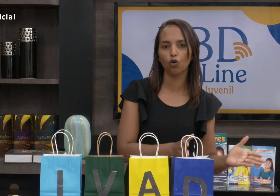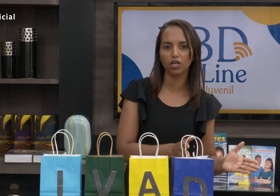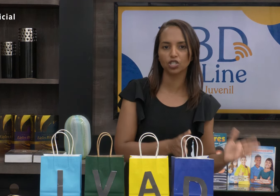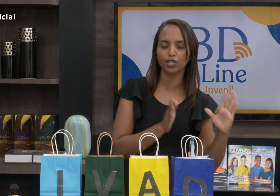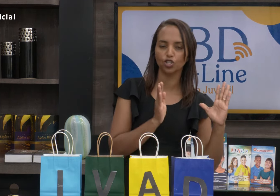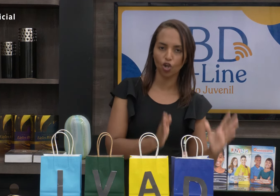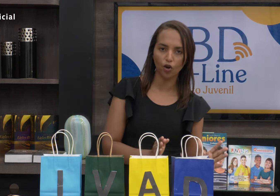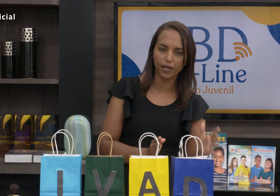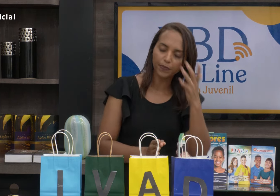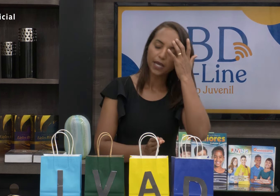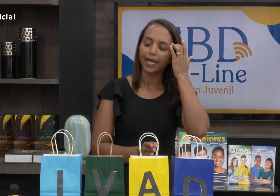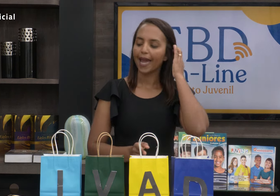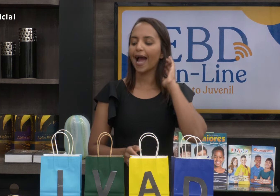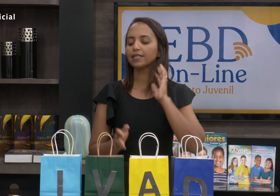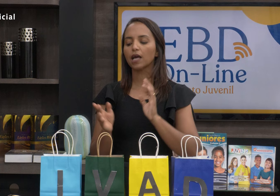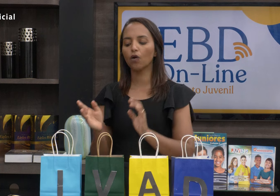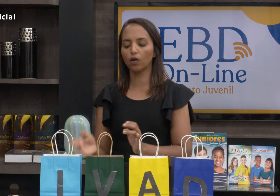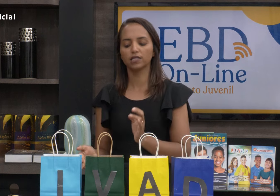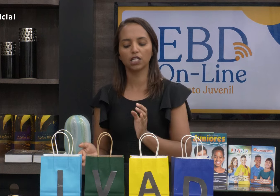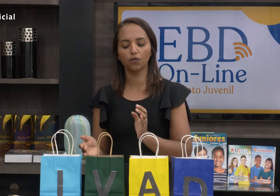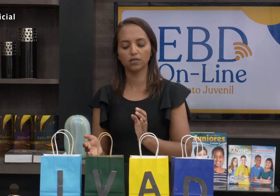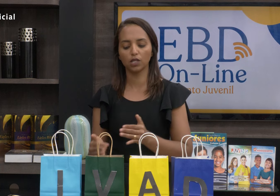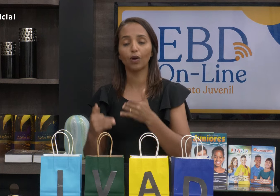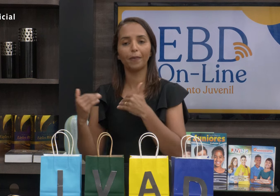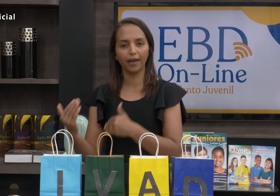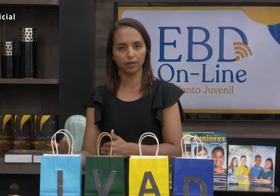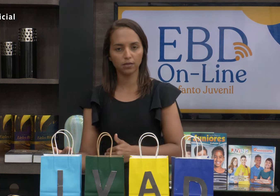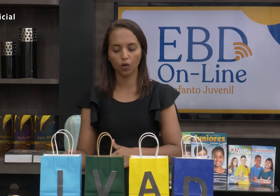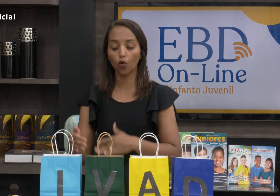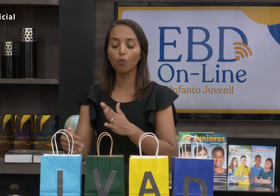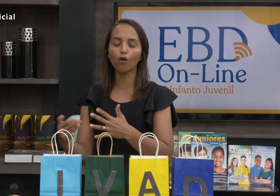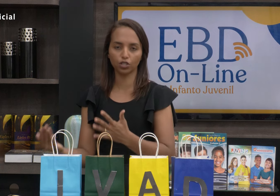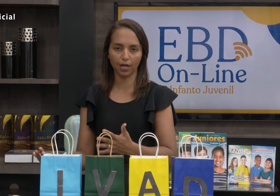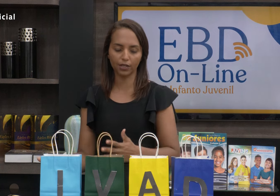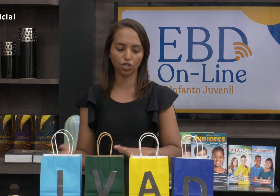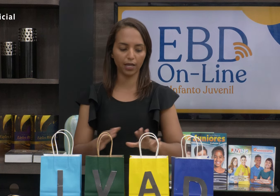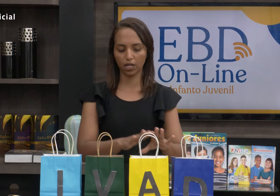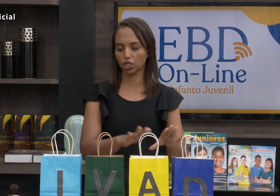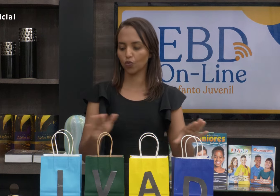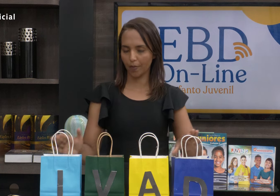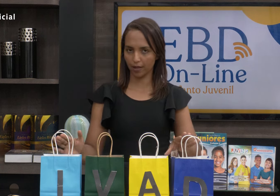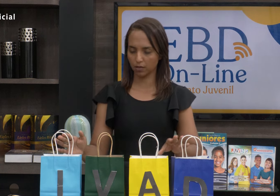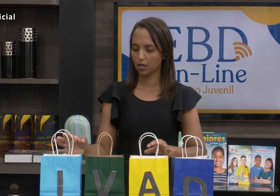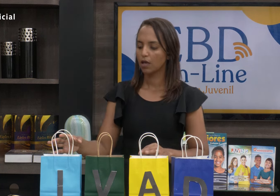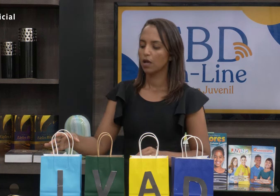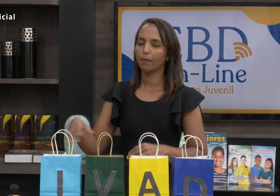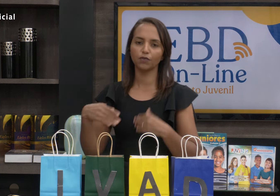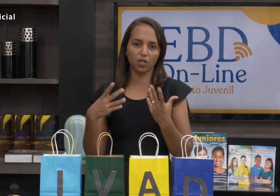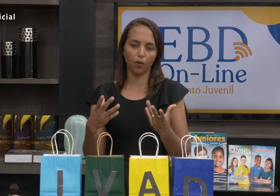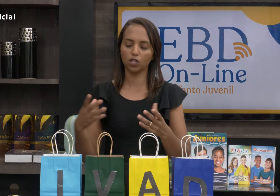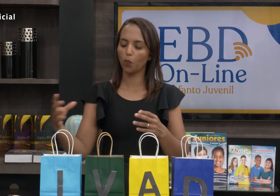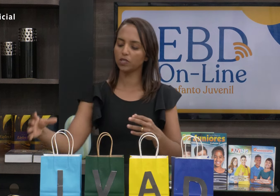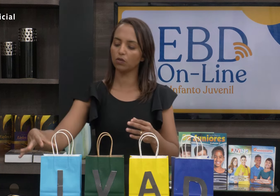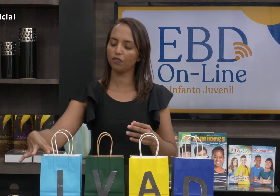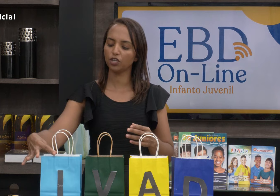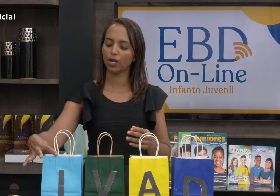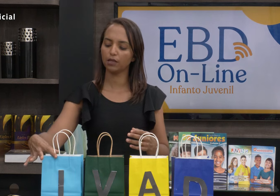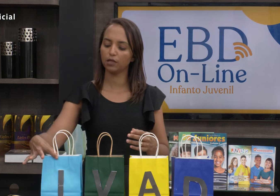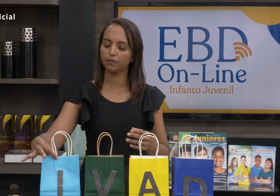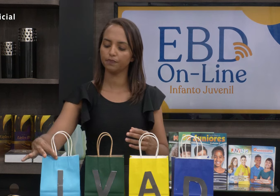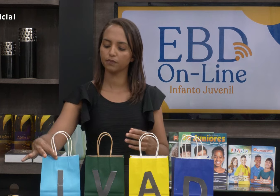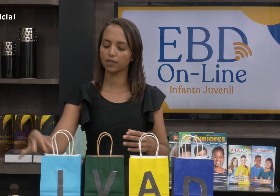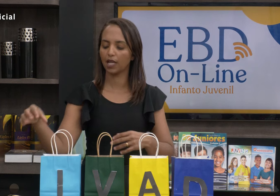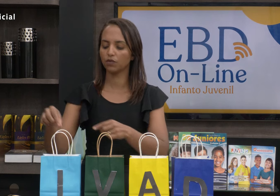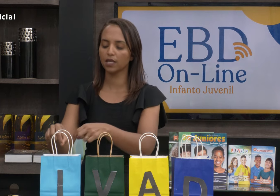sacolas da história. As sacolas, elas vão sendo abertas ou mostradas, né? Que elas já estão abertas. Mas você pode ter a opção de